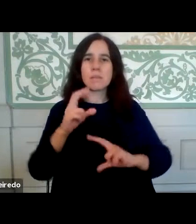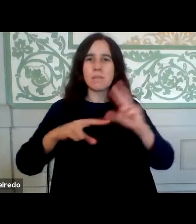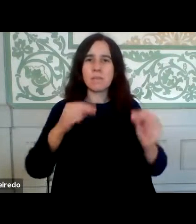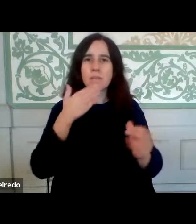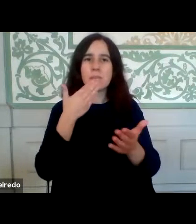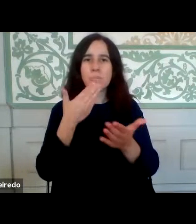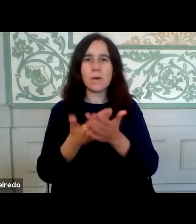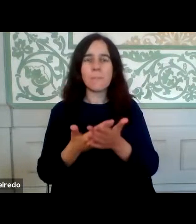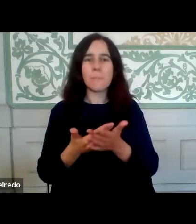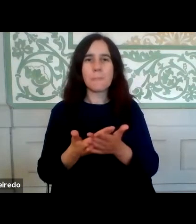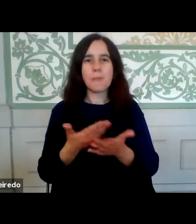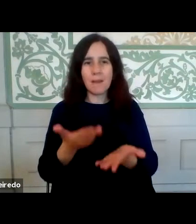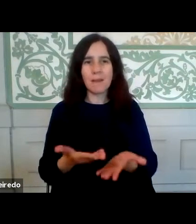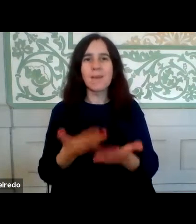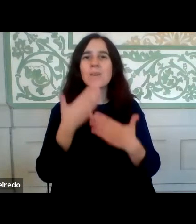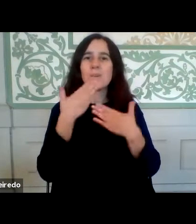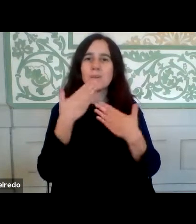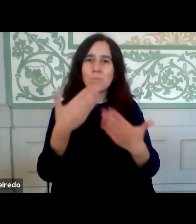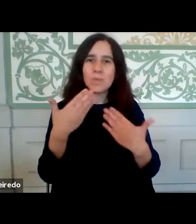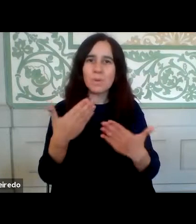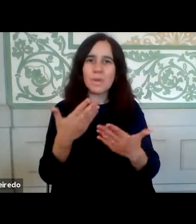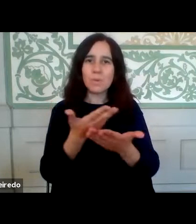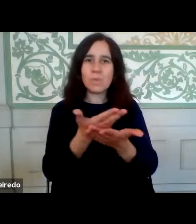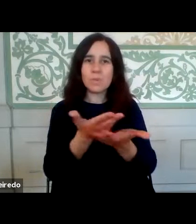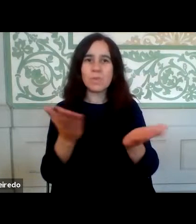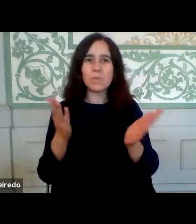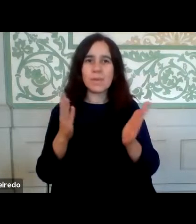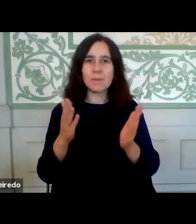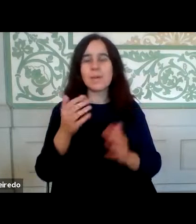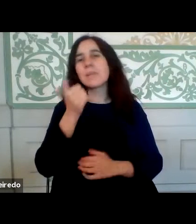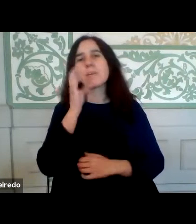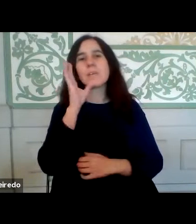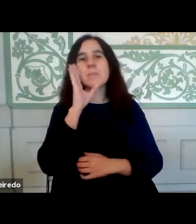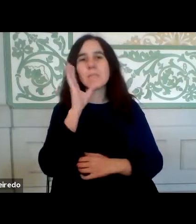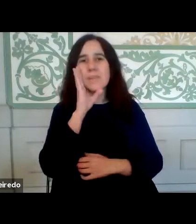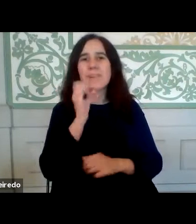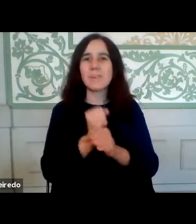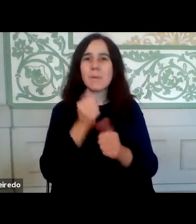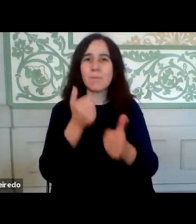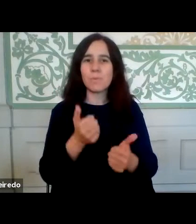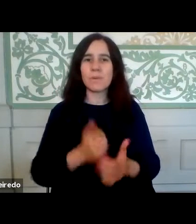ser de nós todos. Muito obrigado pela vossa atenção, uma boa tarde e um bom trabalho.